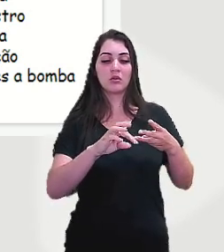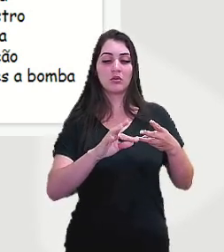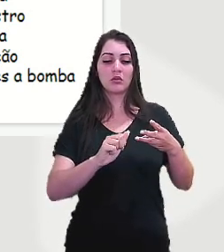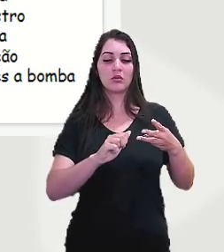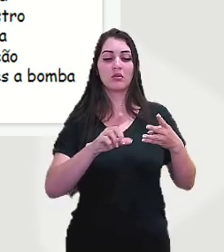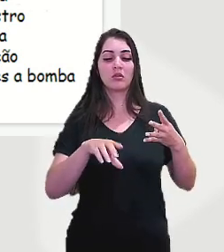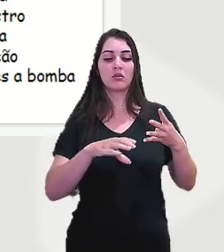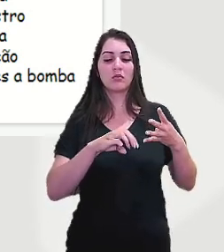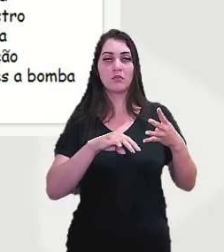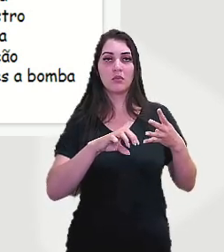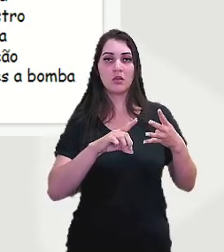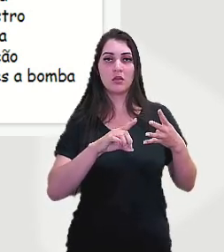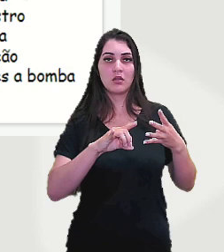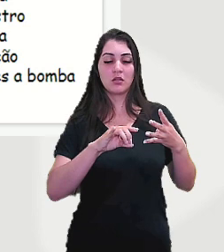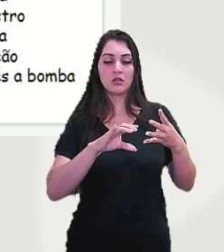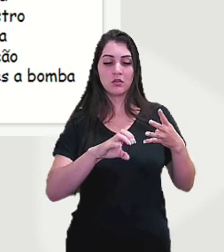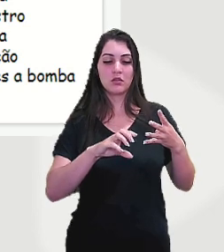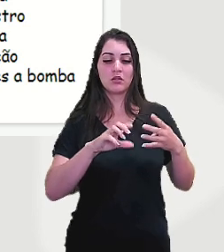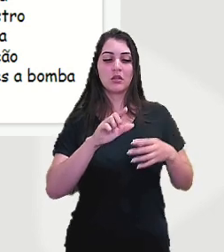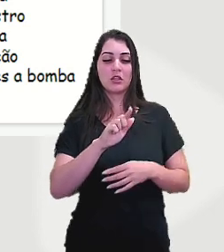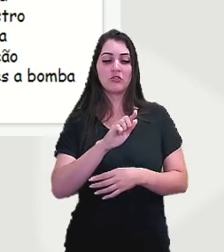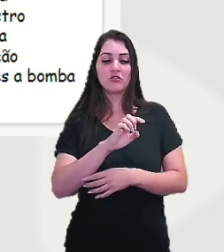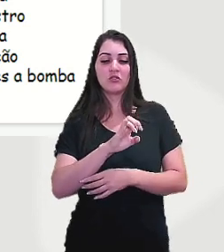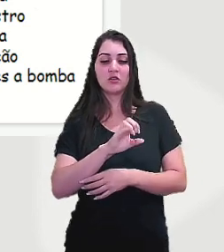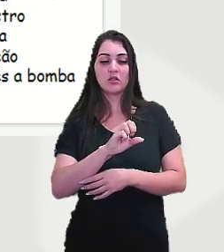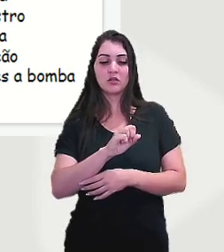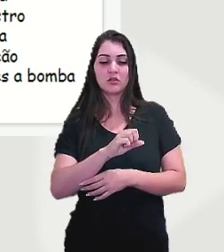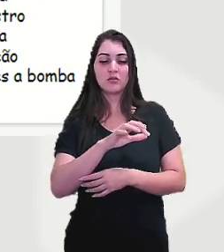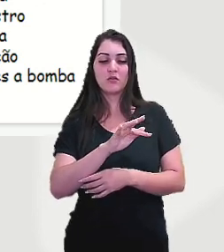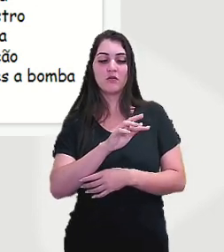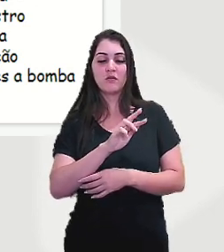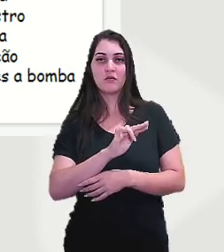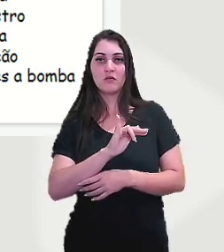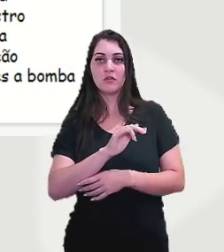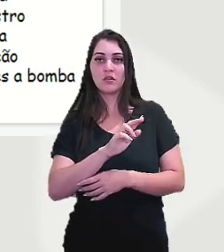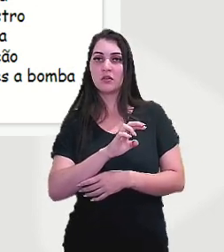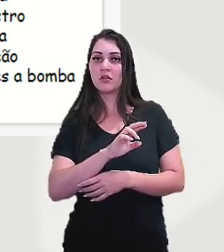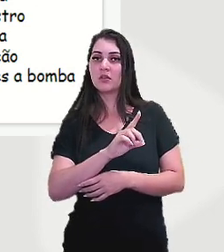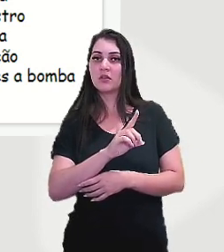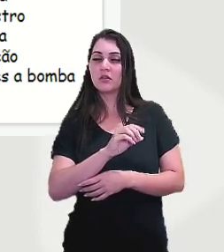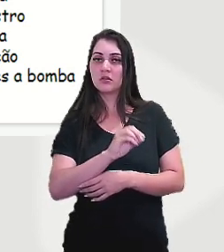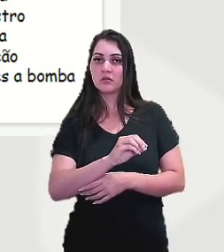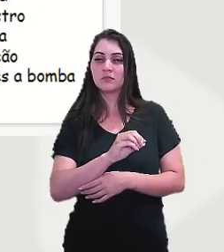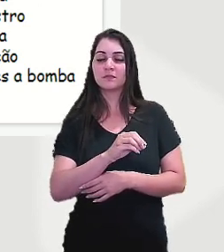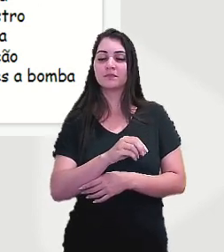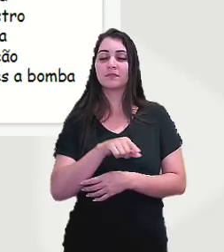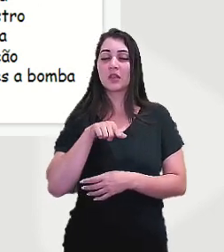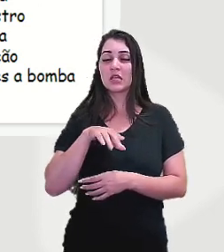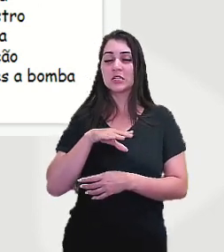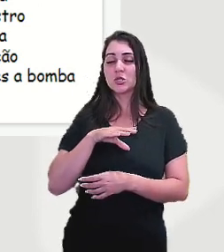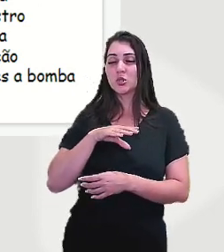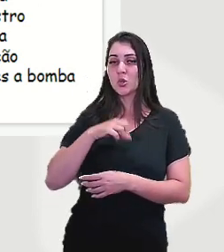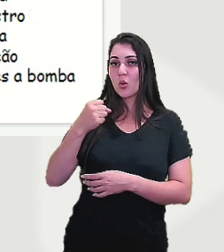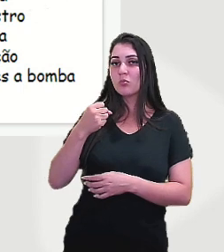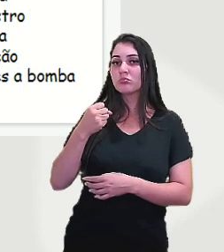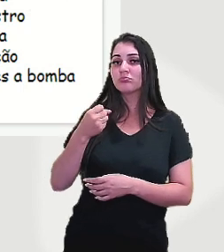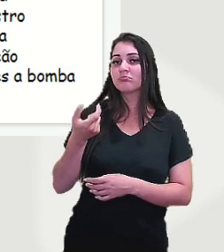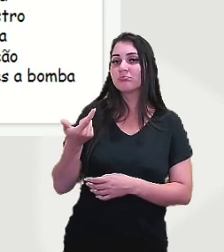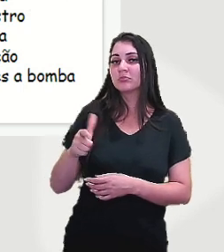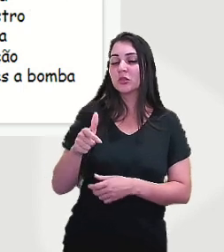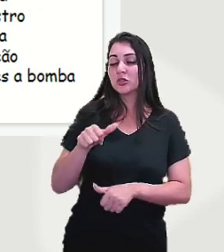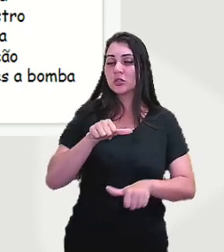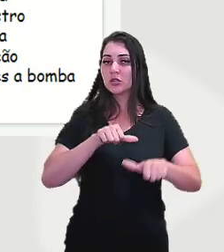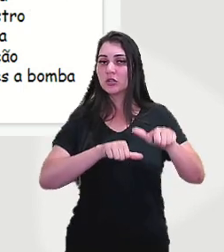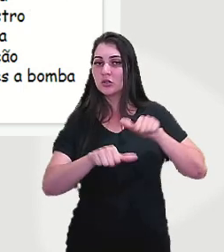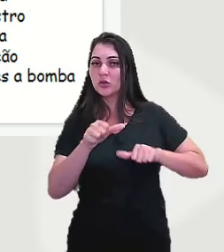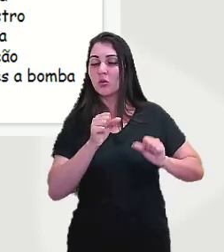e o Figueiredo. Esse, esse golpe, né, que não havia essa alternância democrática no poder, vai até